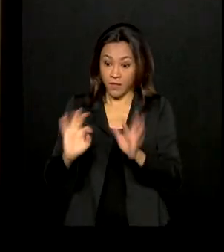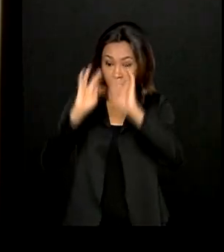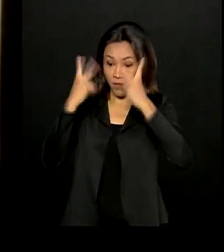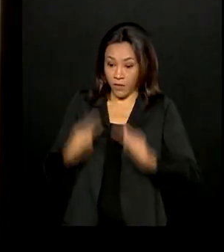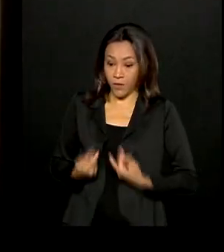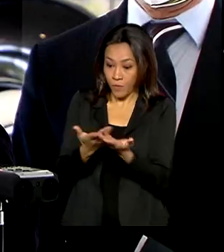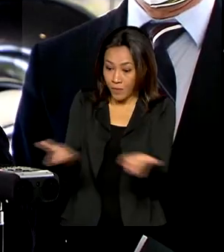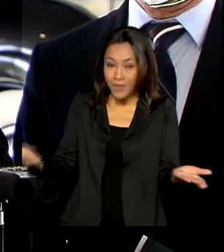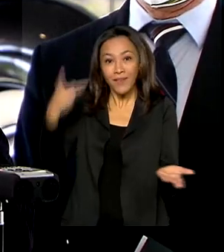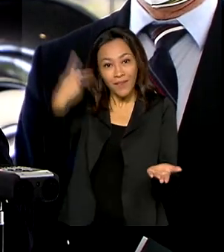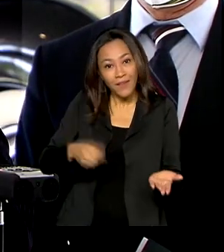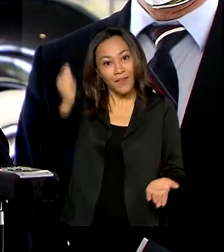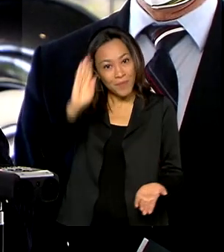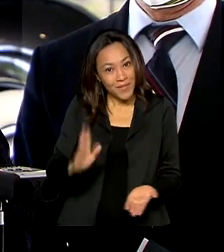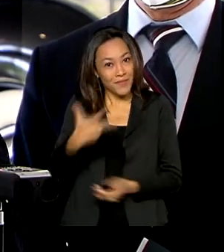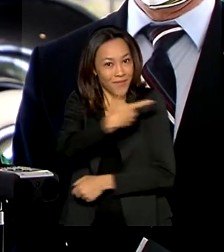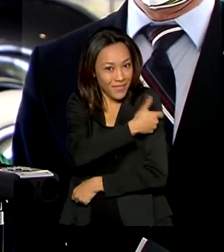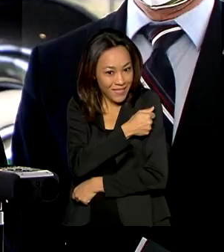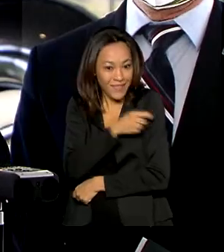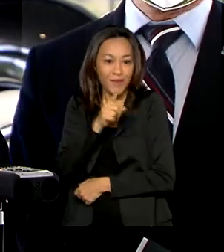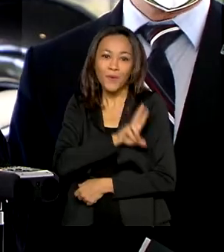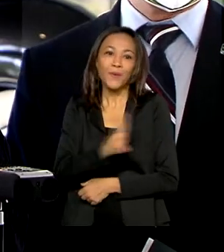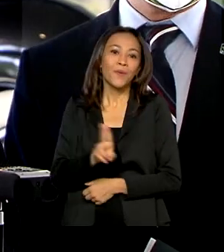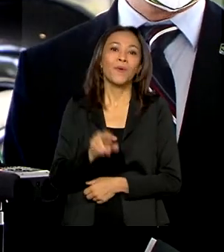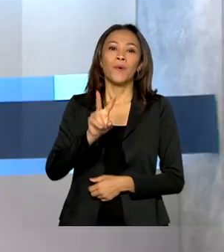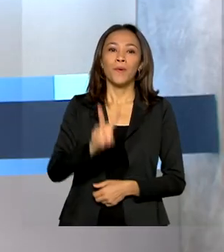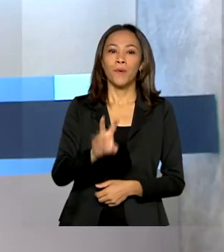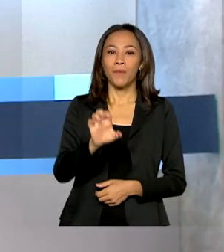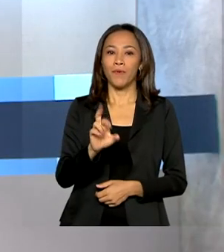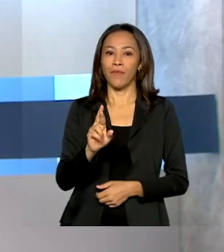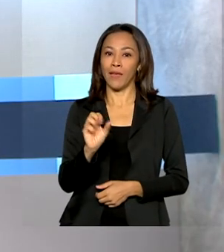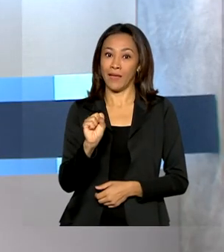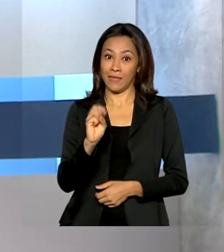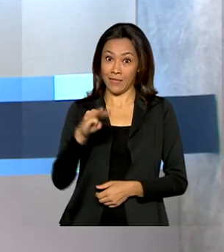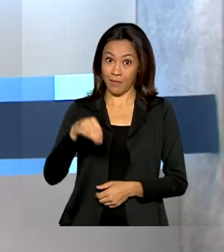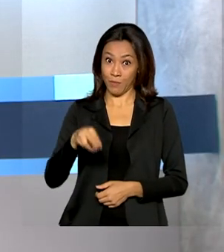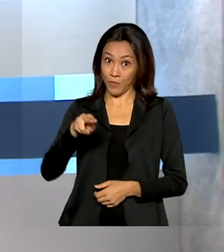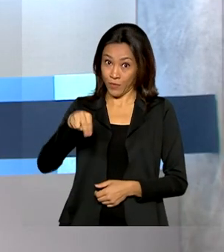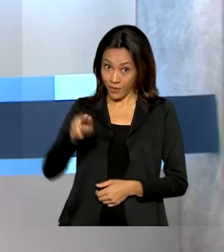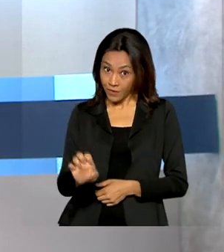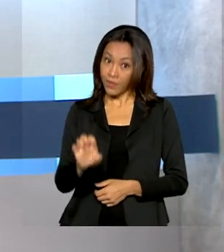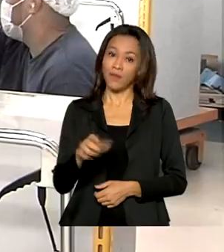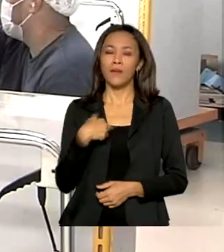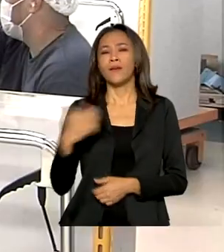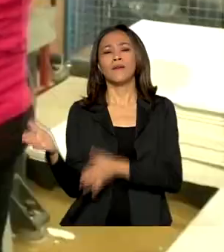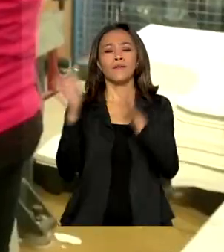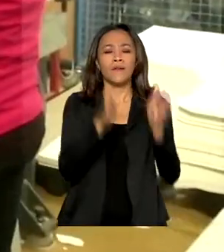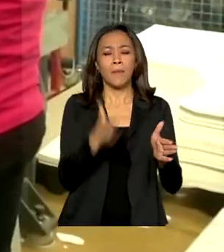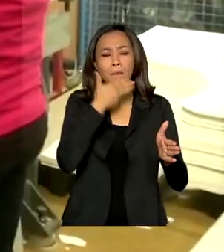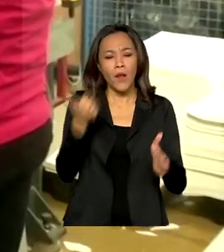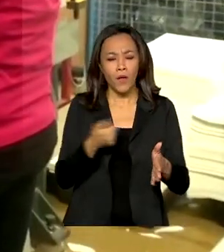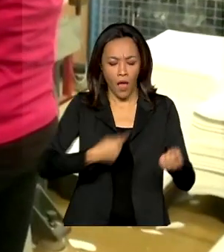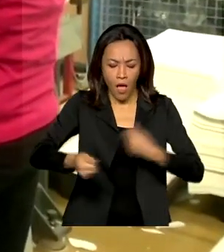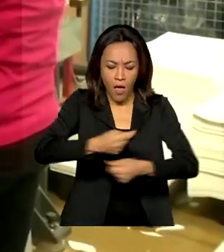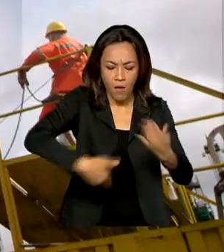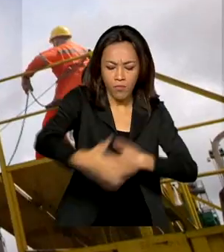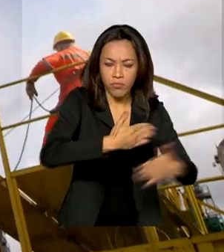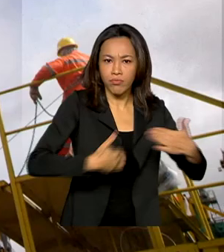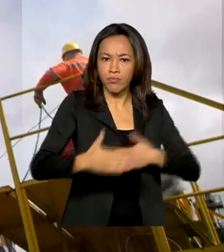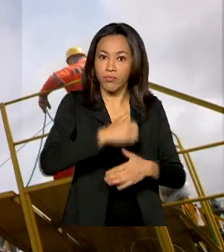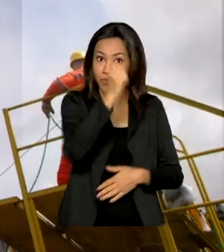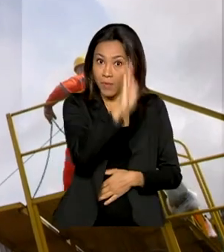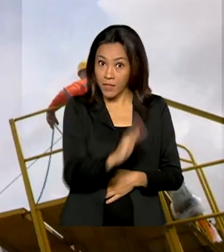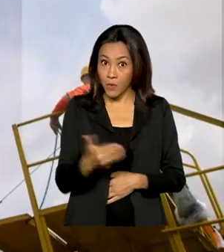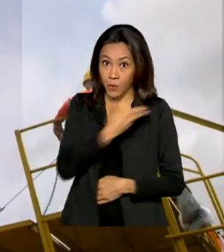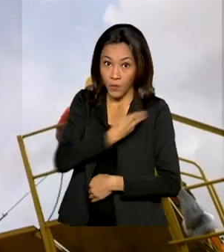totalmente brasileira. É a Versamune. E veja também, para melhorar o ambiente de negócios no país, o